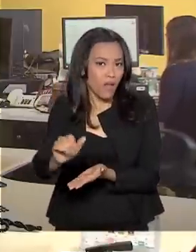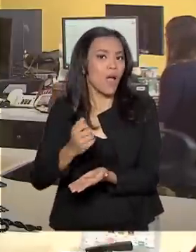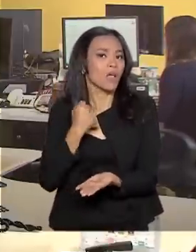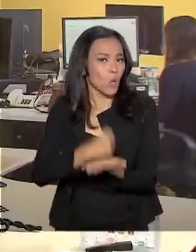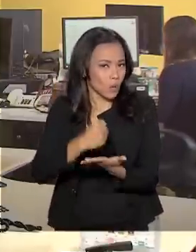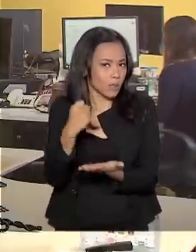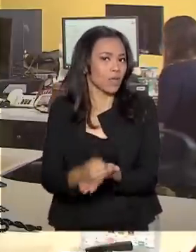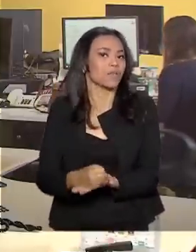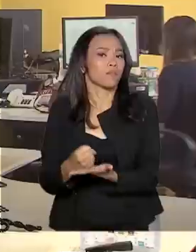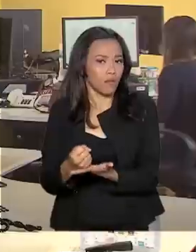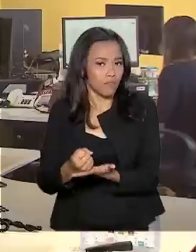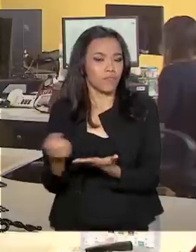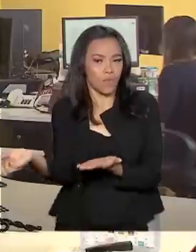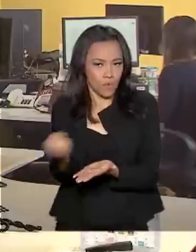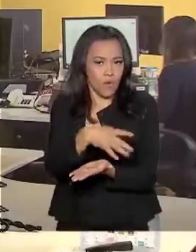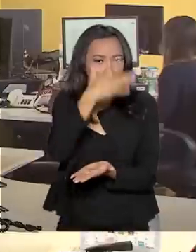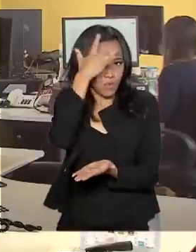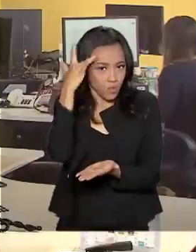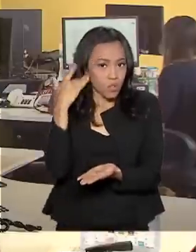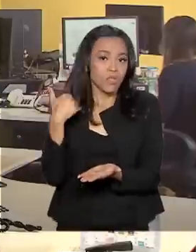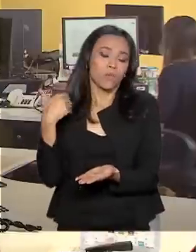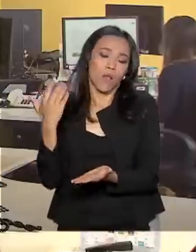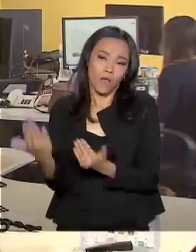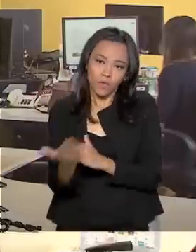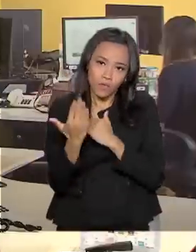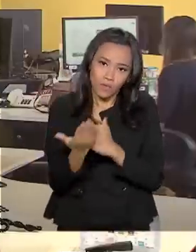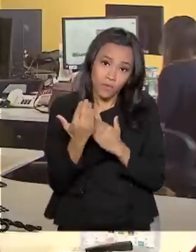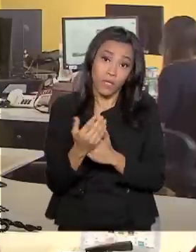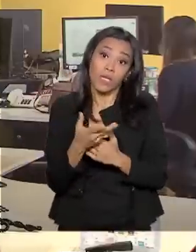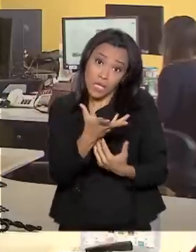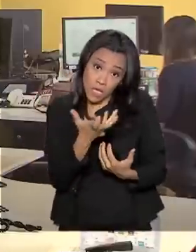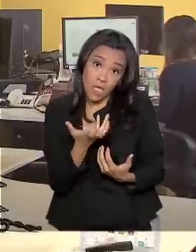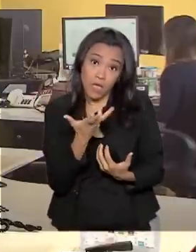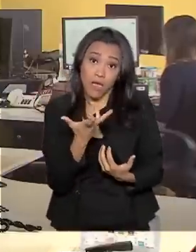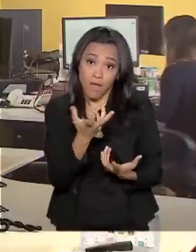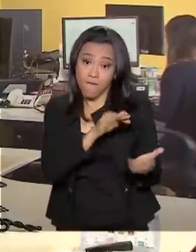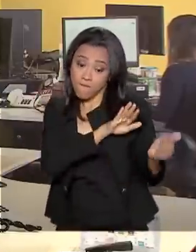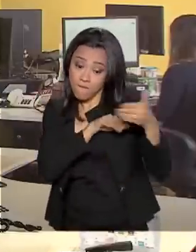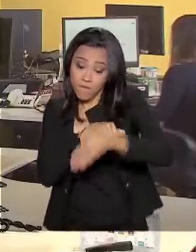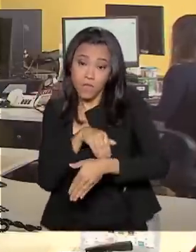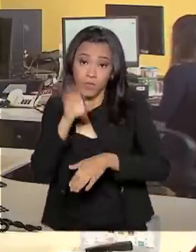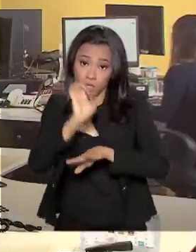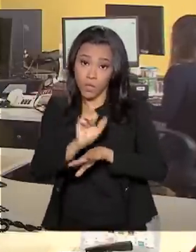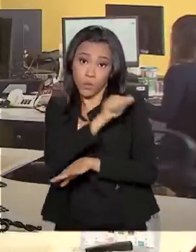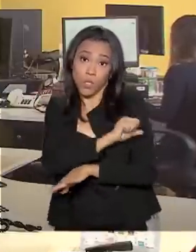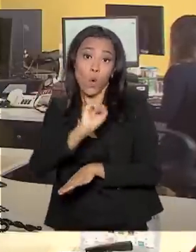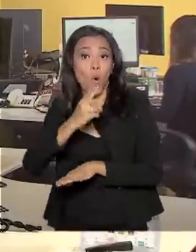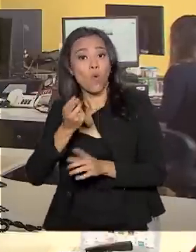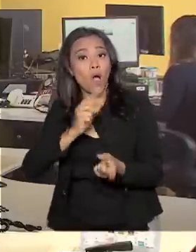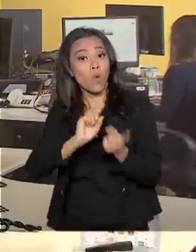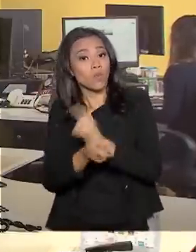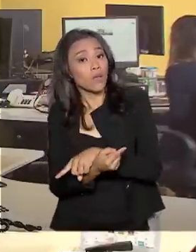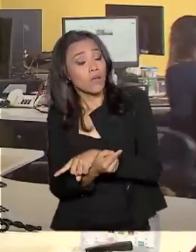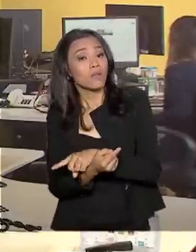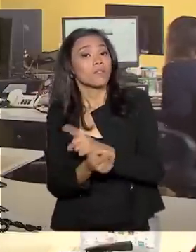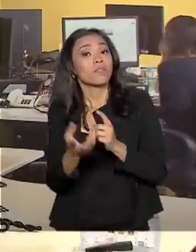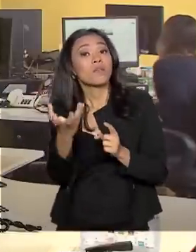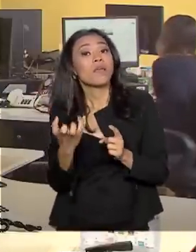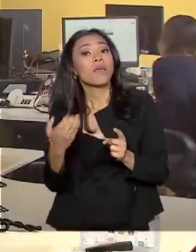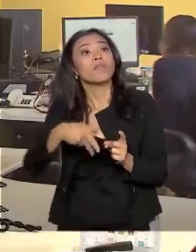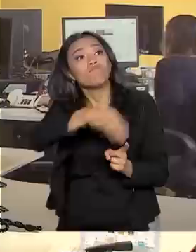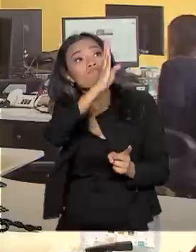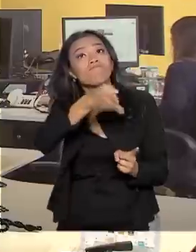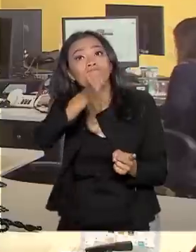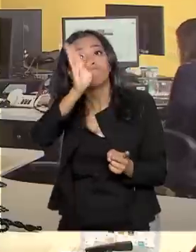vão buscar novos funcionários, tanto para atender quem quer vir para o Rio, como fazer o trabalho contrário dos cariocas e fluminenses que querem